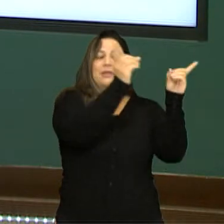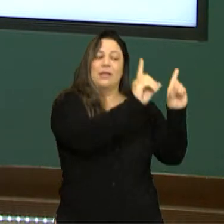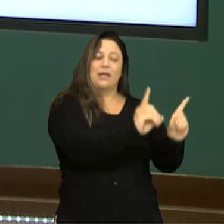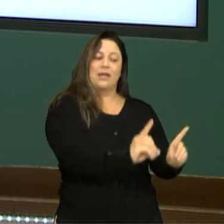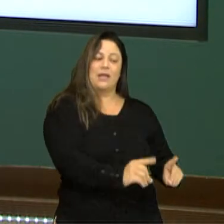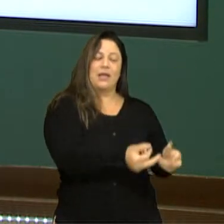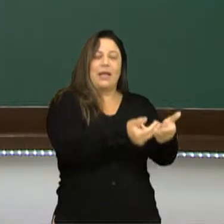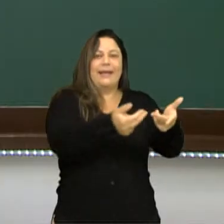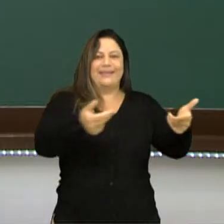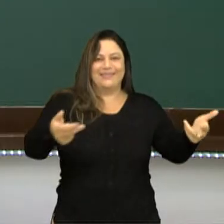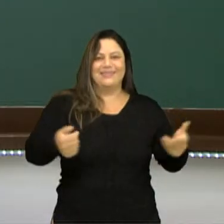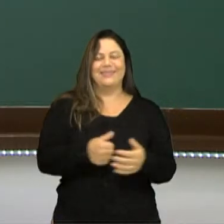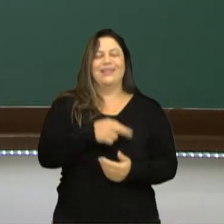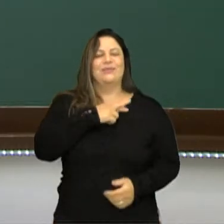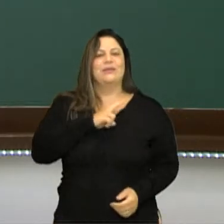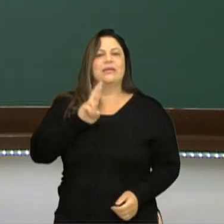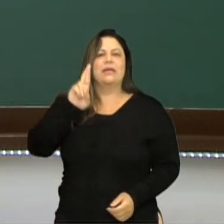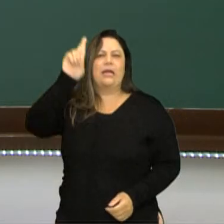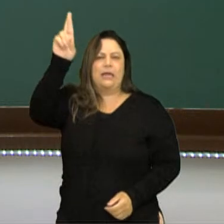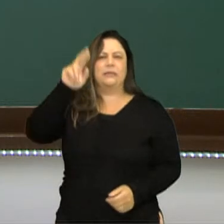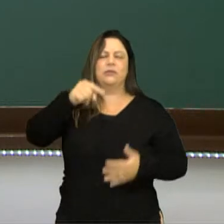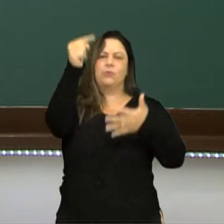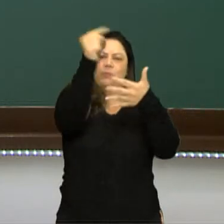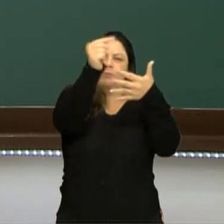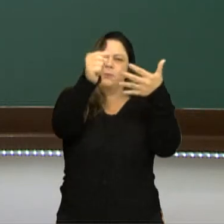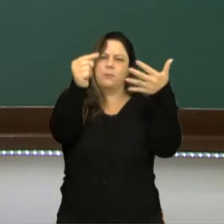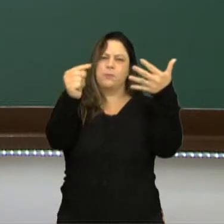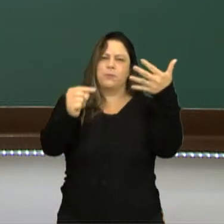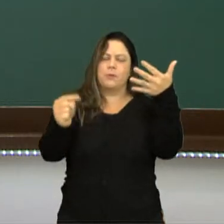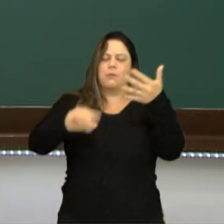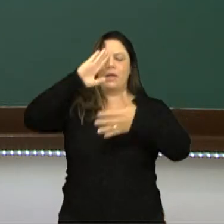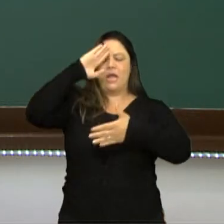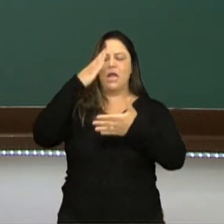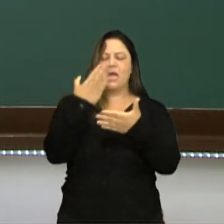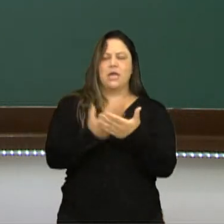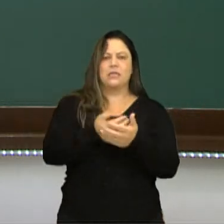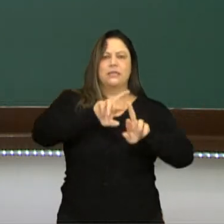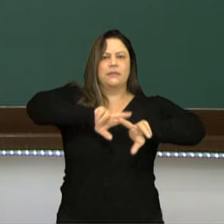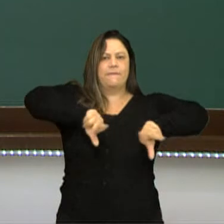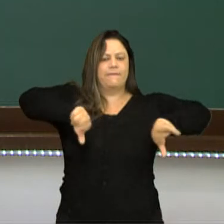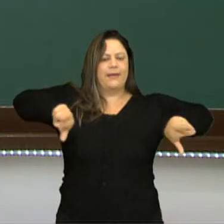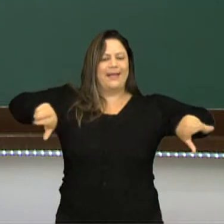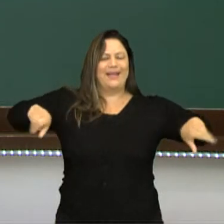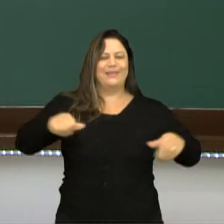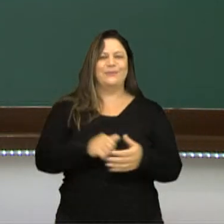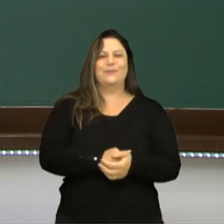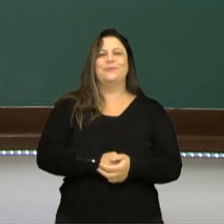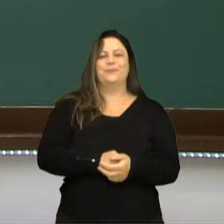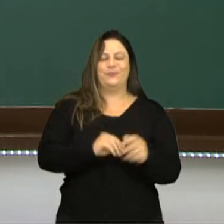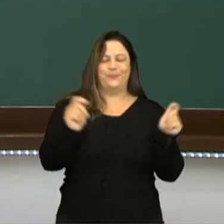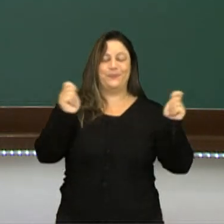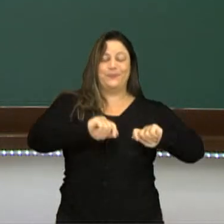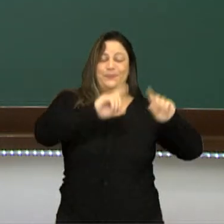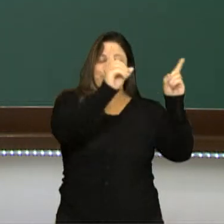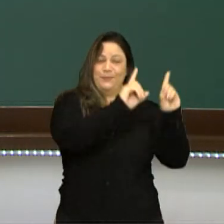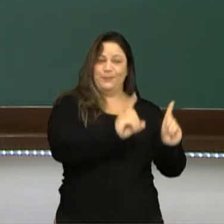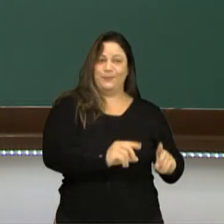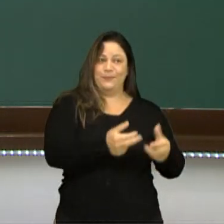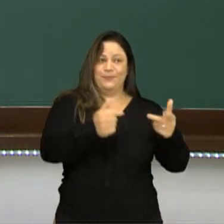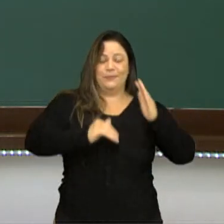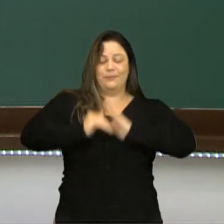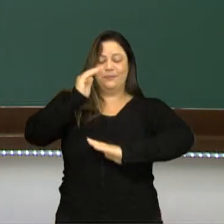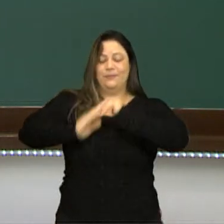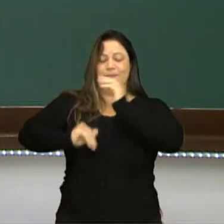aztecas, né? De uma religião politeísta, ou seja, eles acreditavam em vários deuses, né? Construções desses